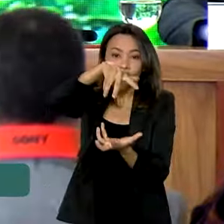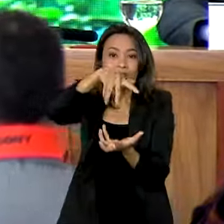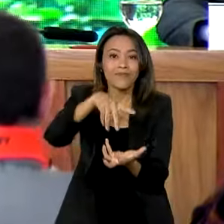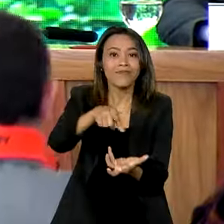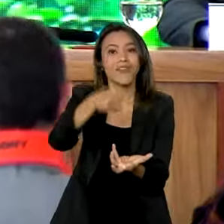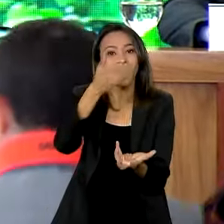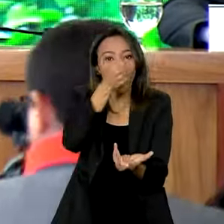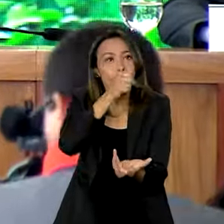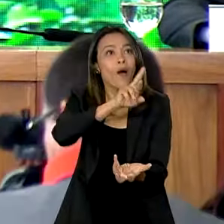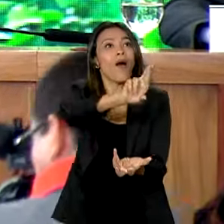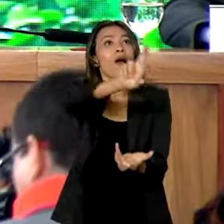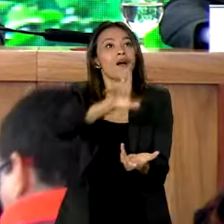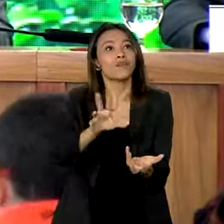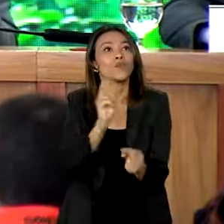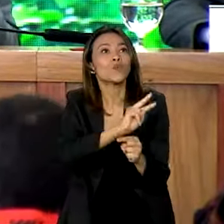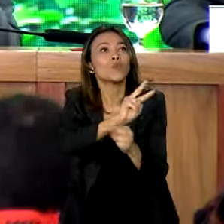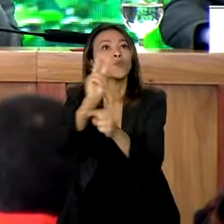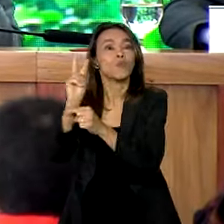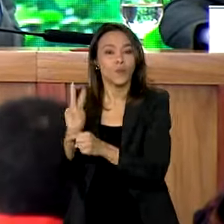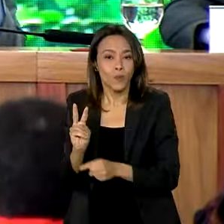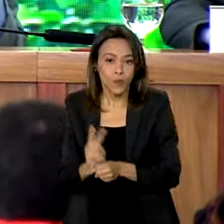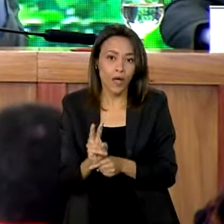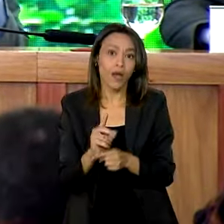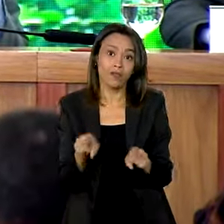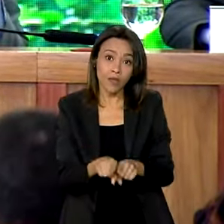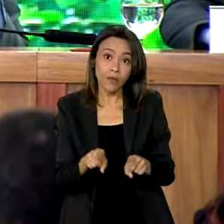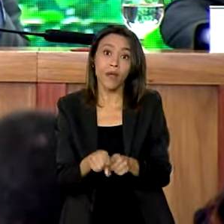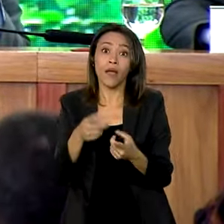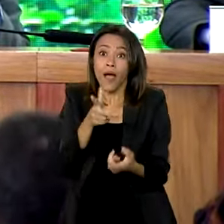respiram, para que não destruam a água que bebem.